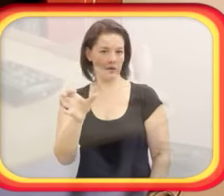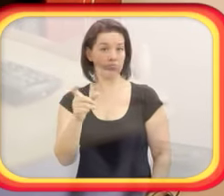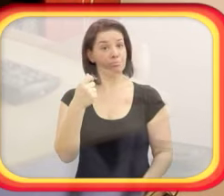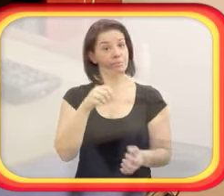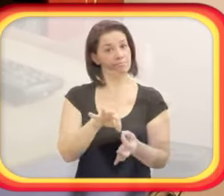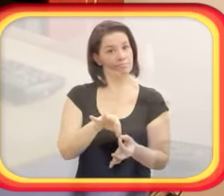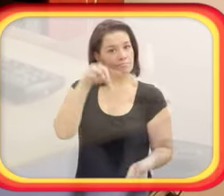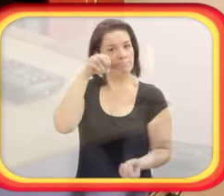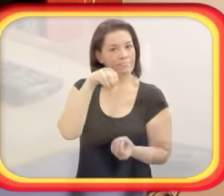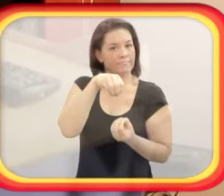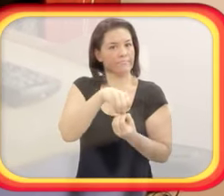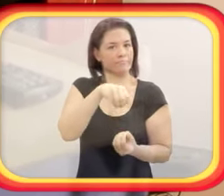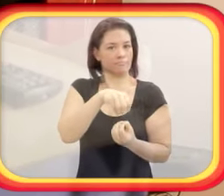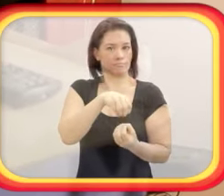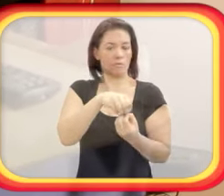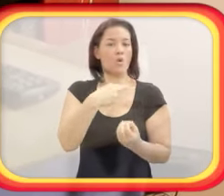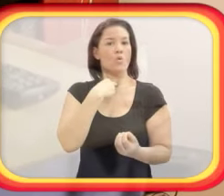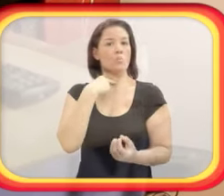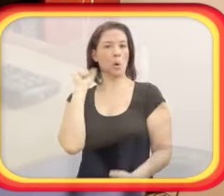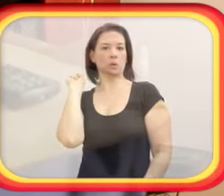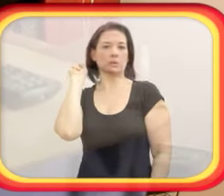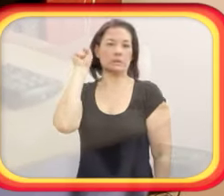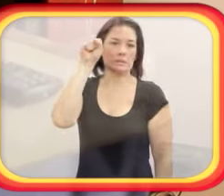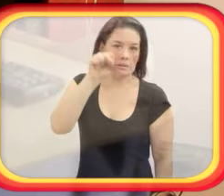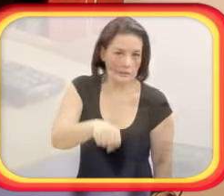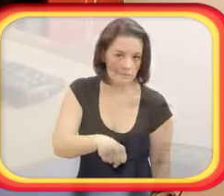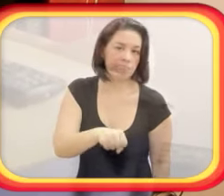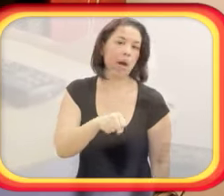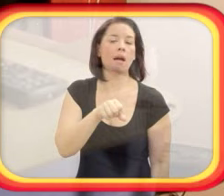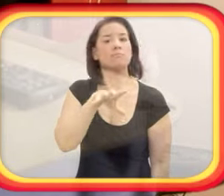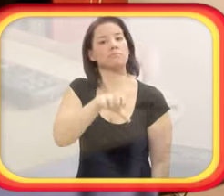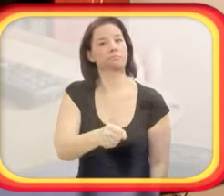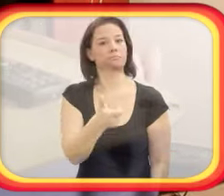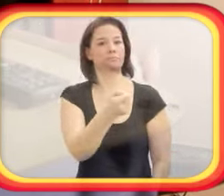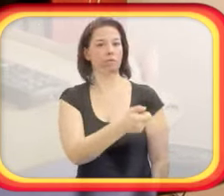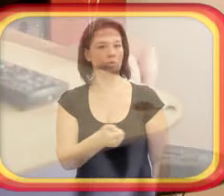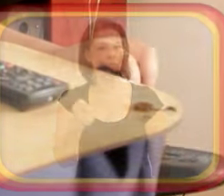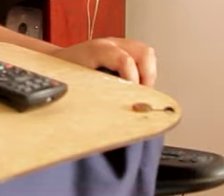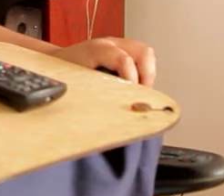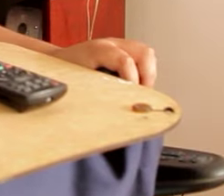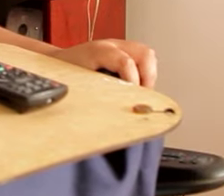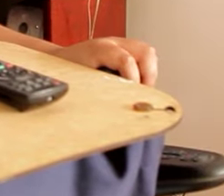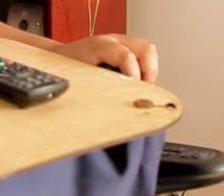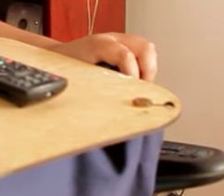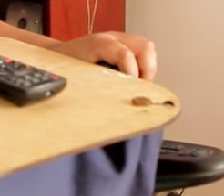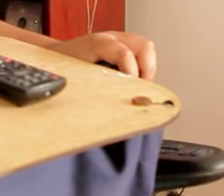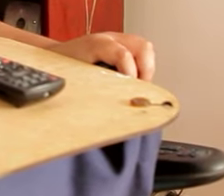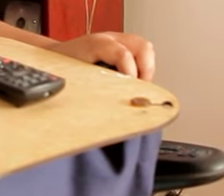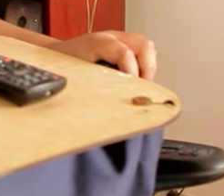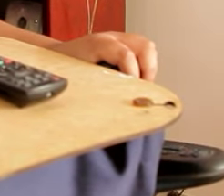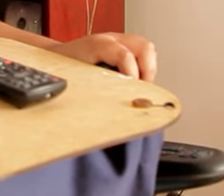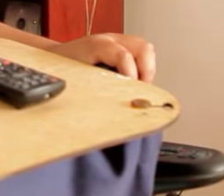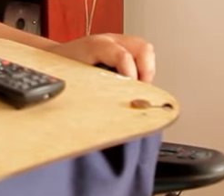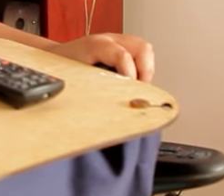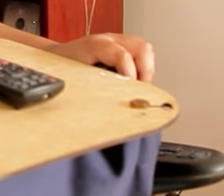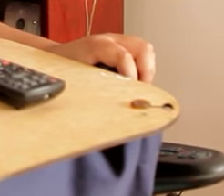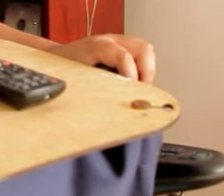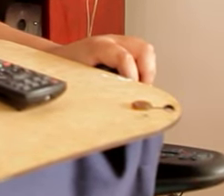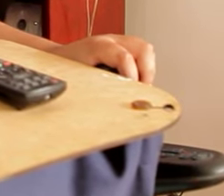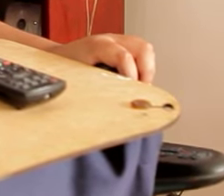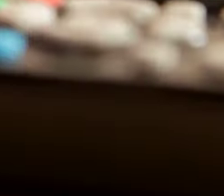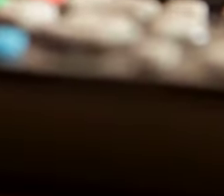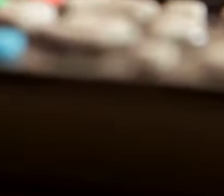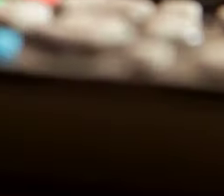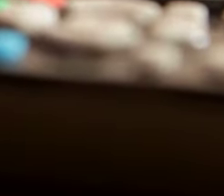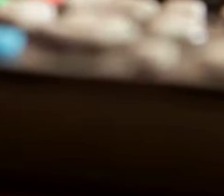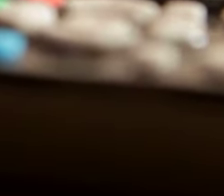vezes, também um livro. Então me facilita bastante para poder ligar, mudar o canal, e a altura dela é propícia para que